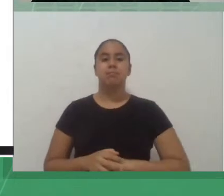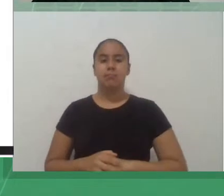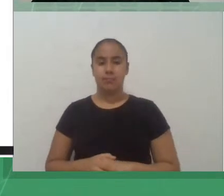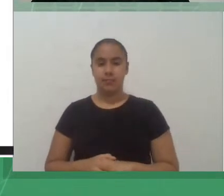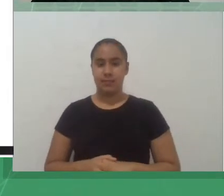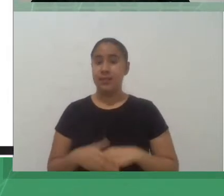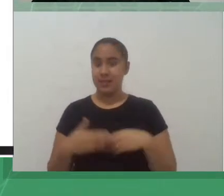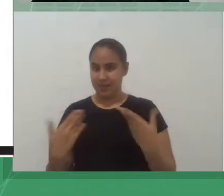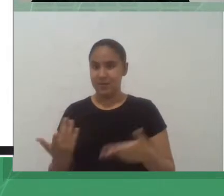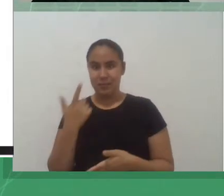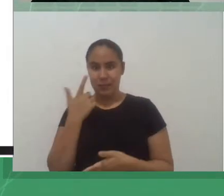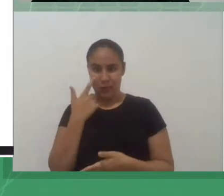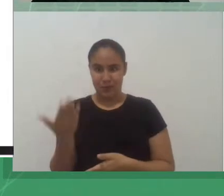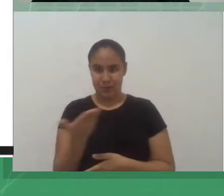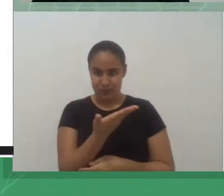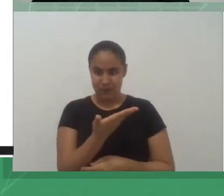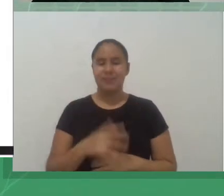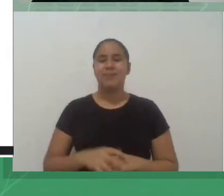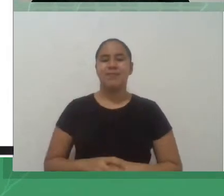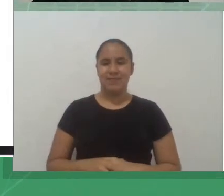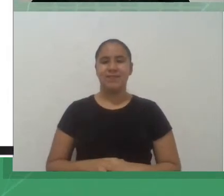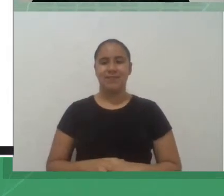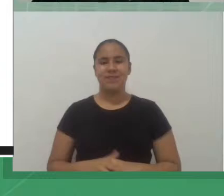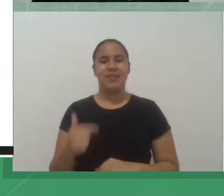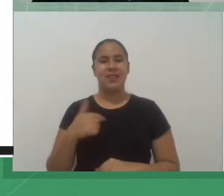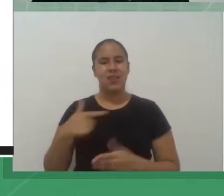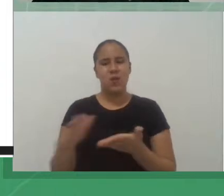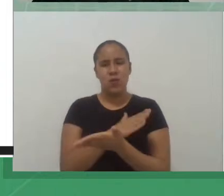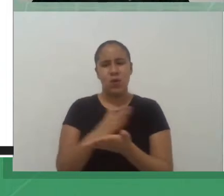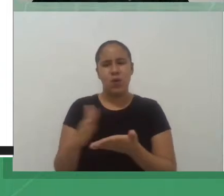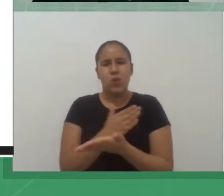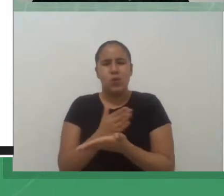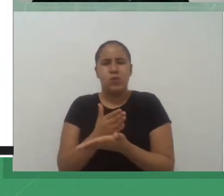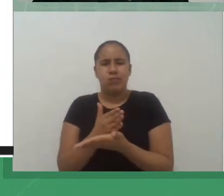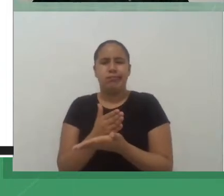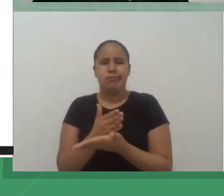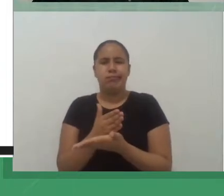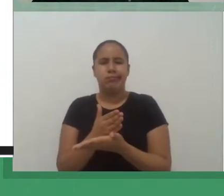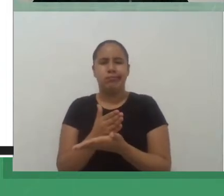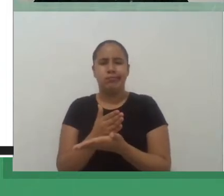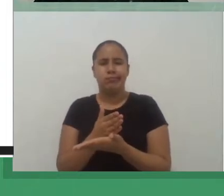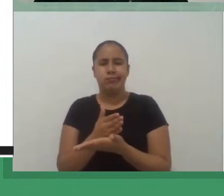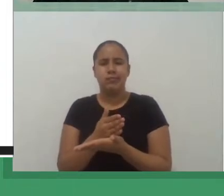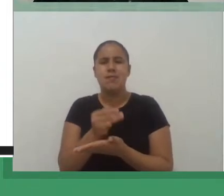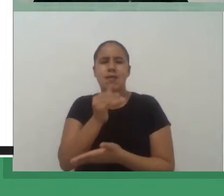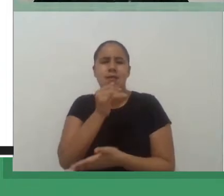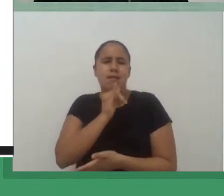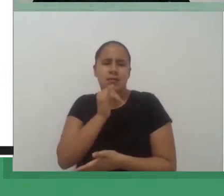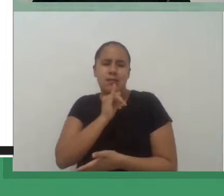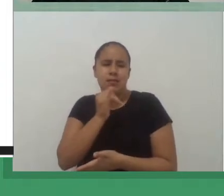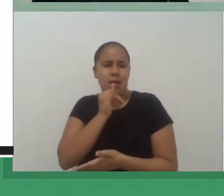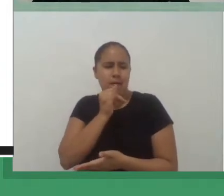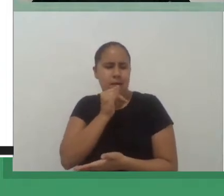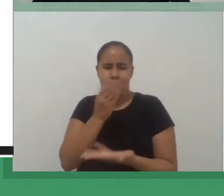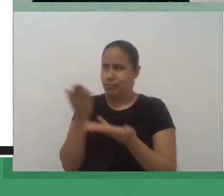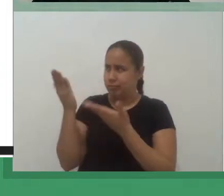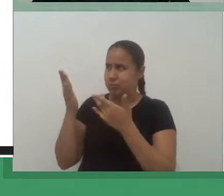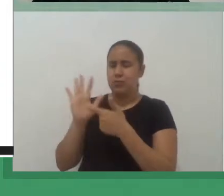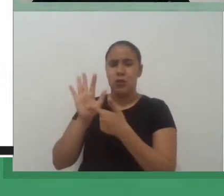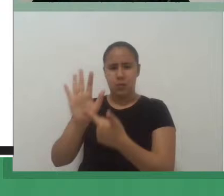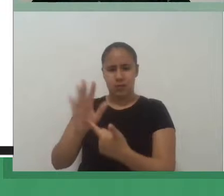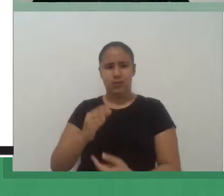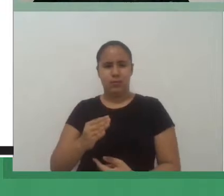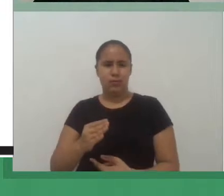Isso. E aí, eu trouxe alguns exemplos, algumas páginas específicas dessa graphic novel, Vidas